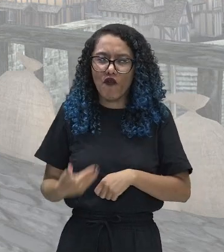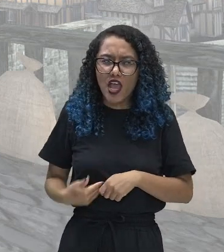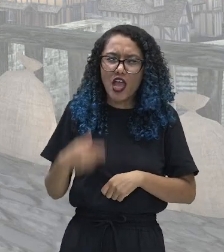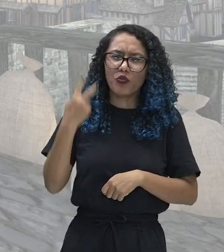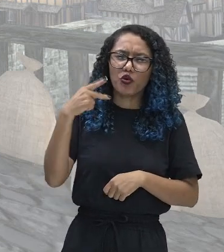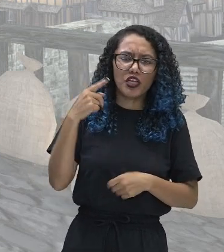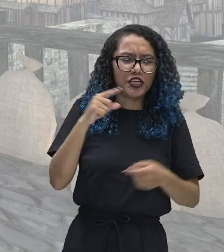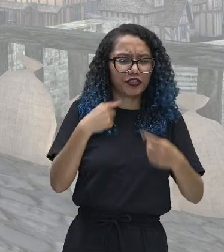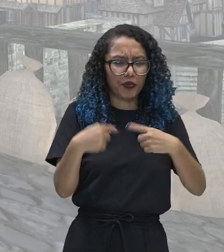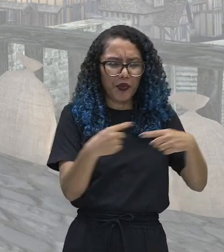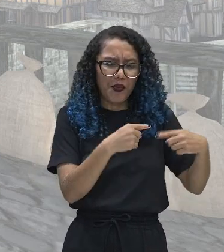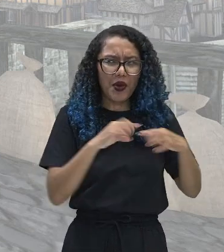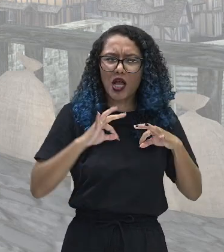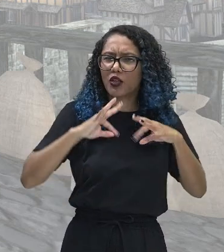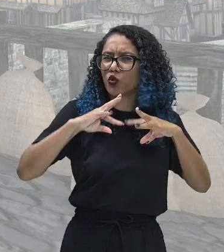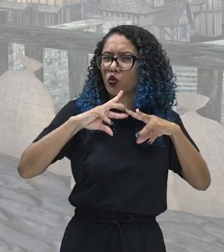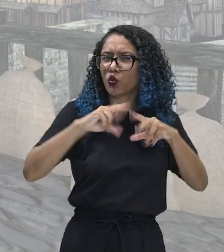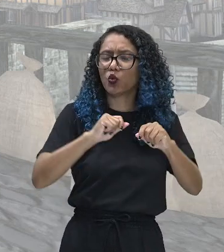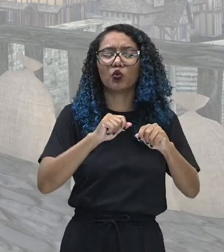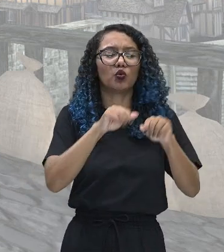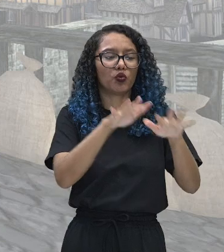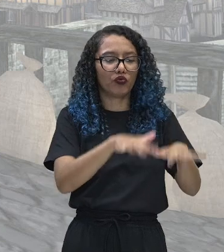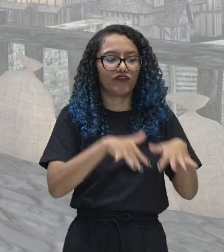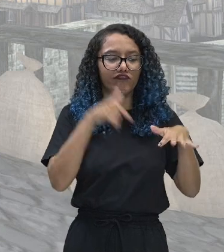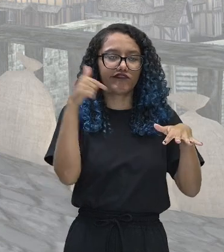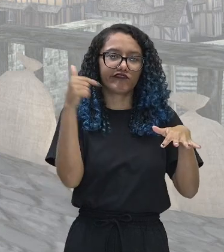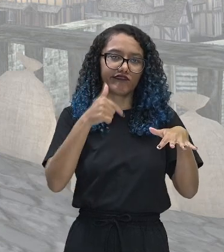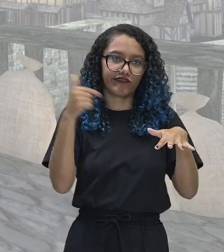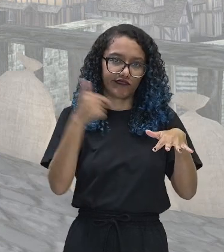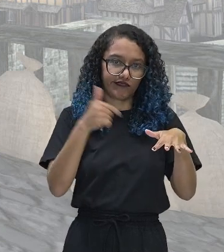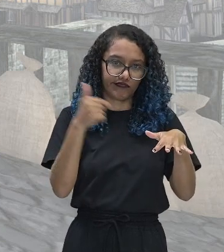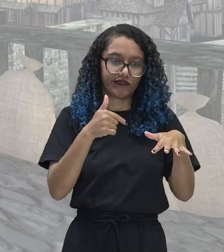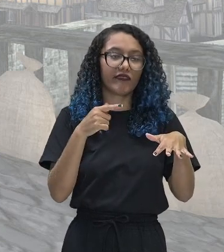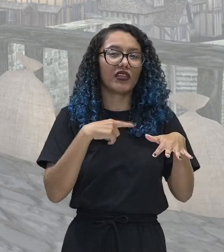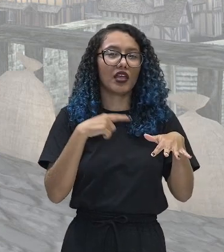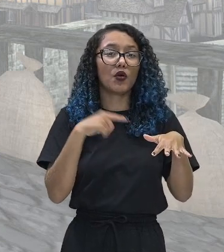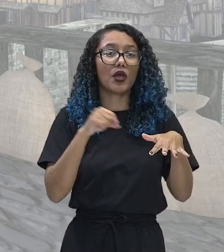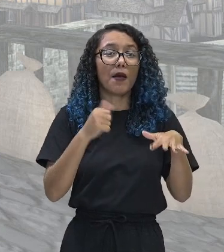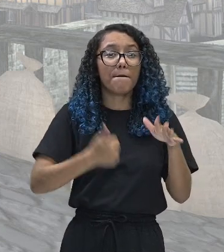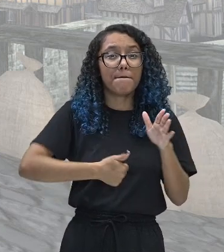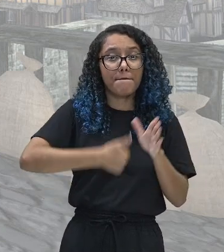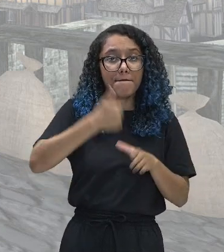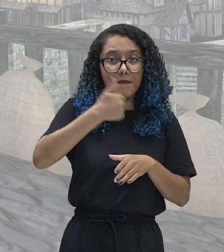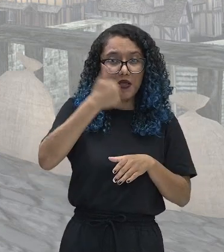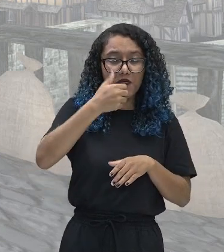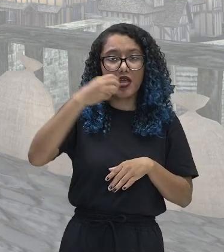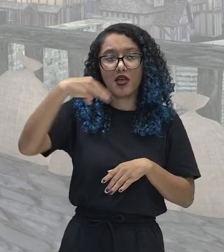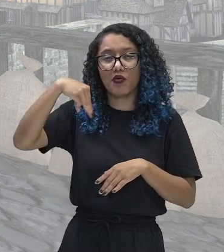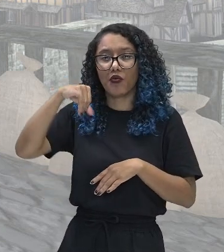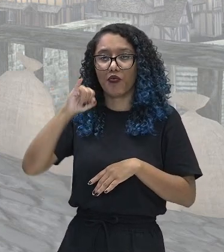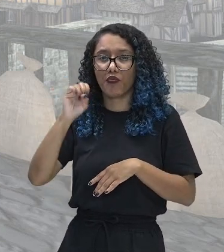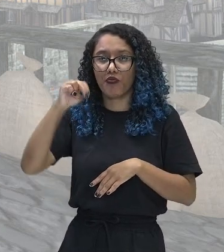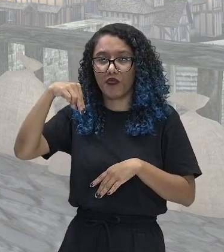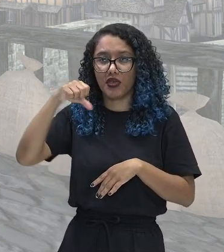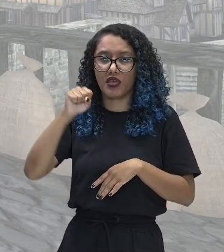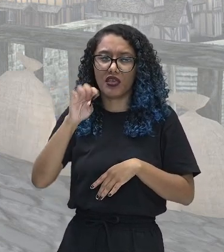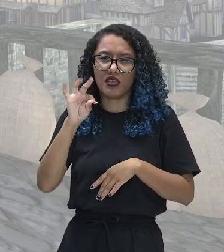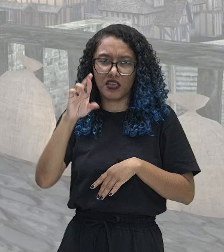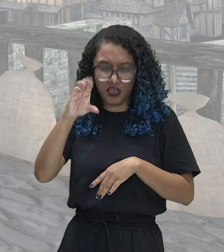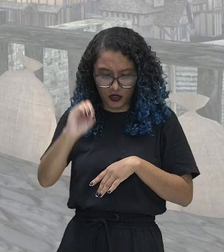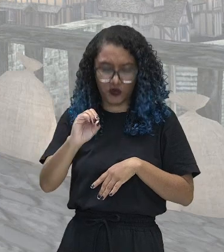é o parlamento através da figura do primeiro-ministro. Então, gente está vendo que ocorreu vários